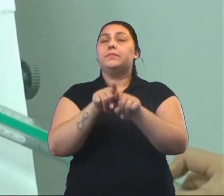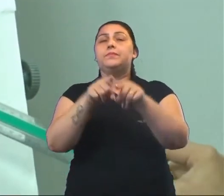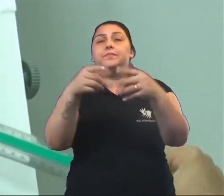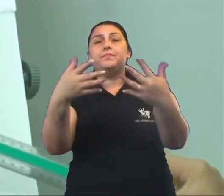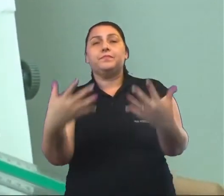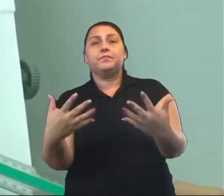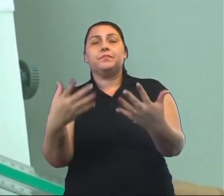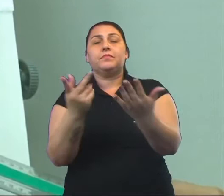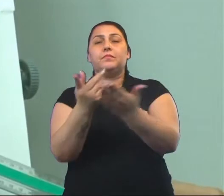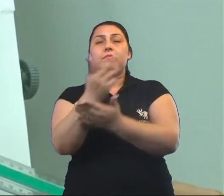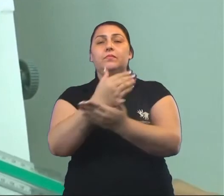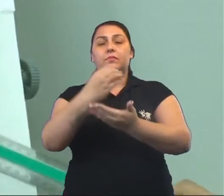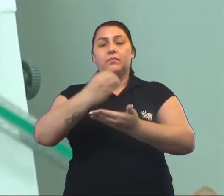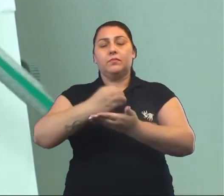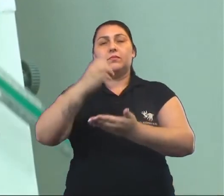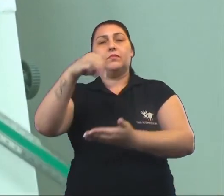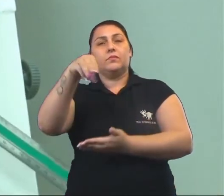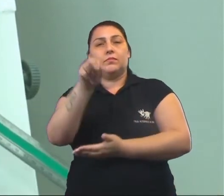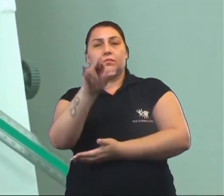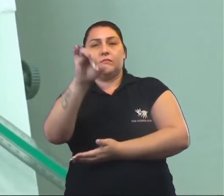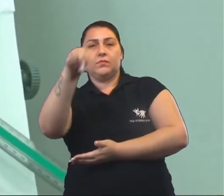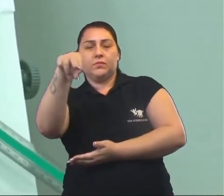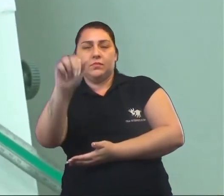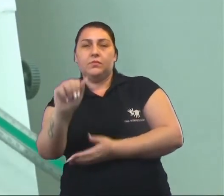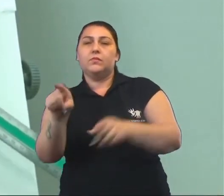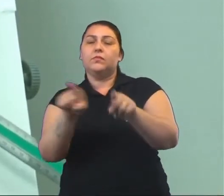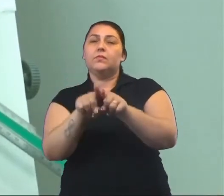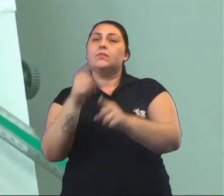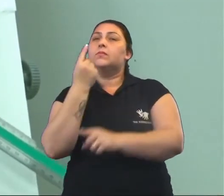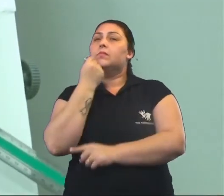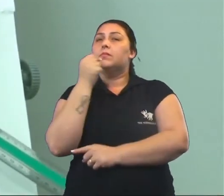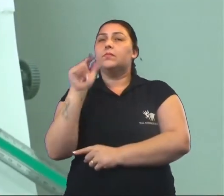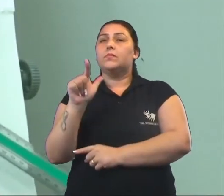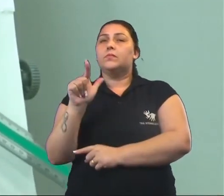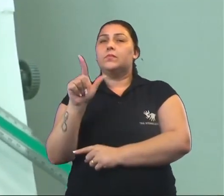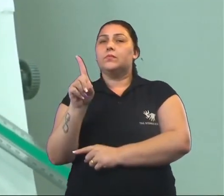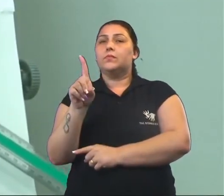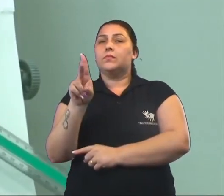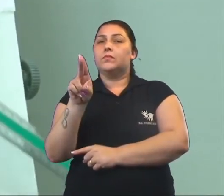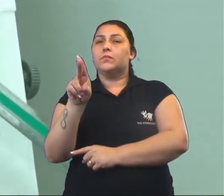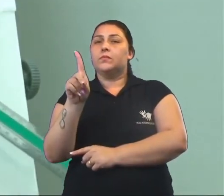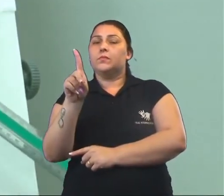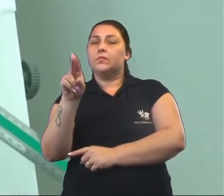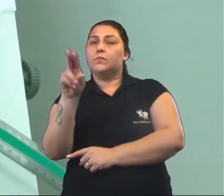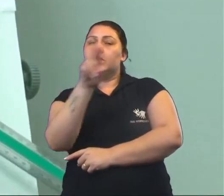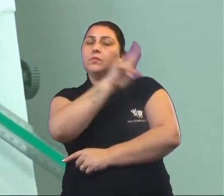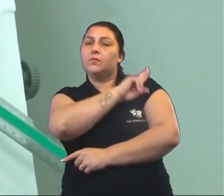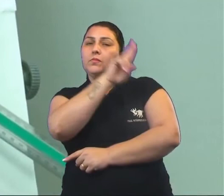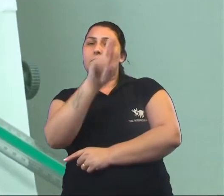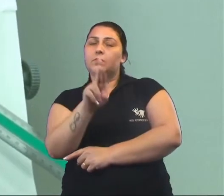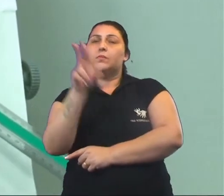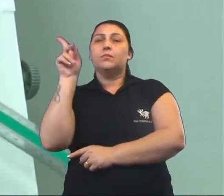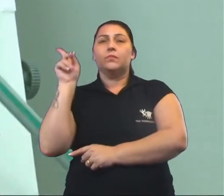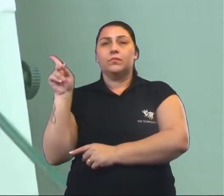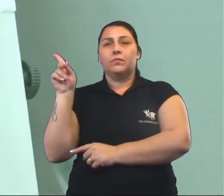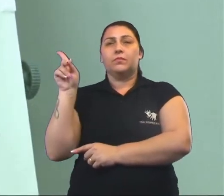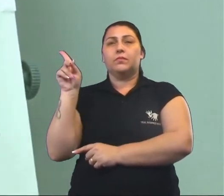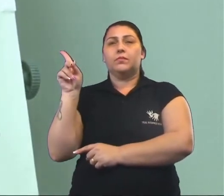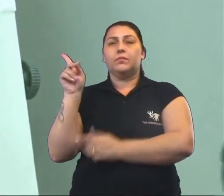mesma forma no desenho do copo de Marina e também no lápis que o Dudu representou aqui